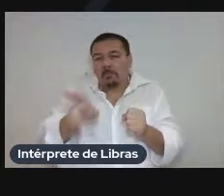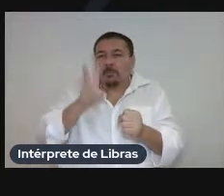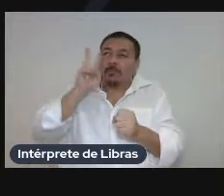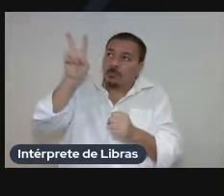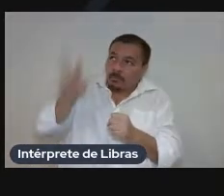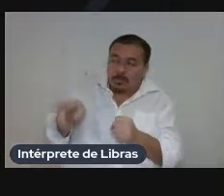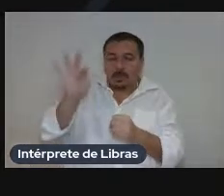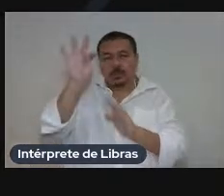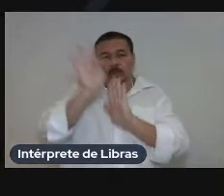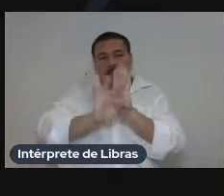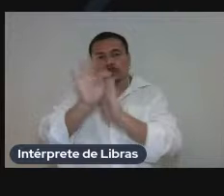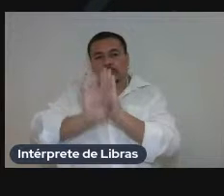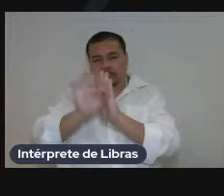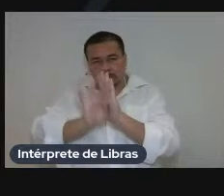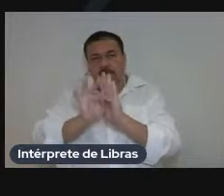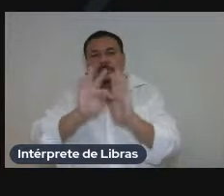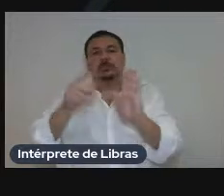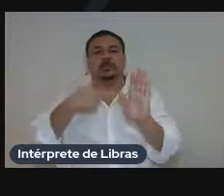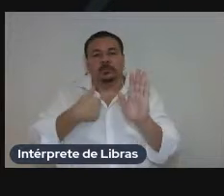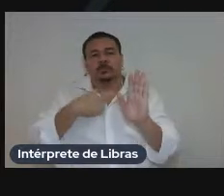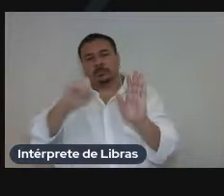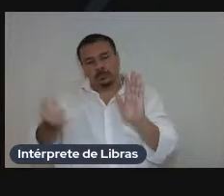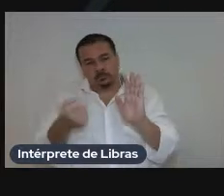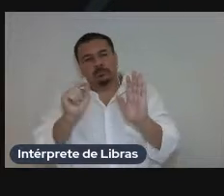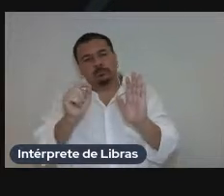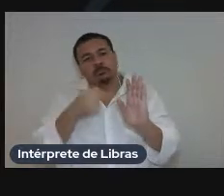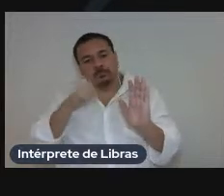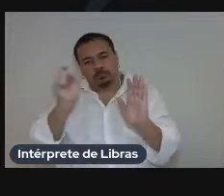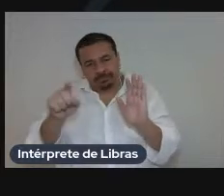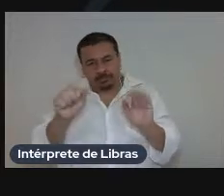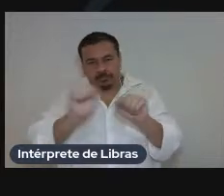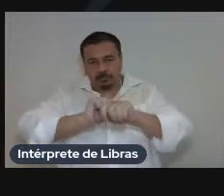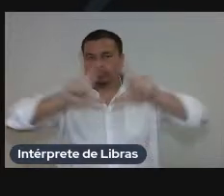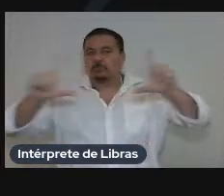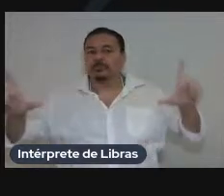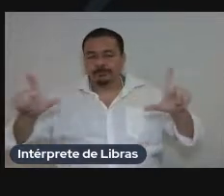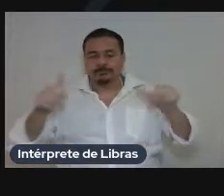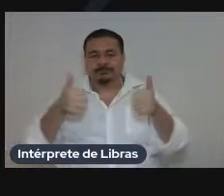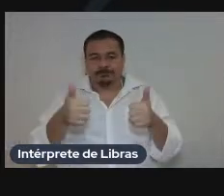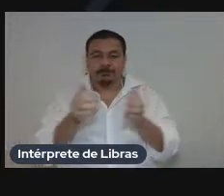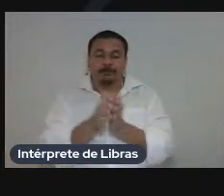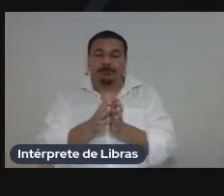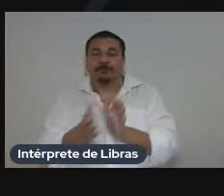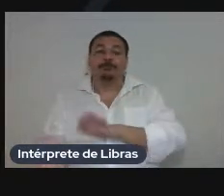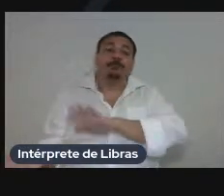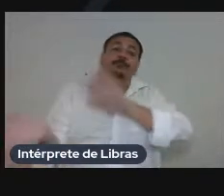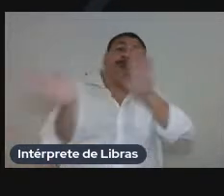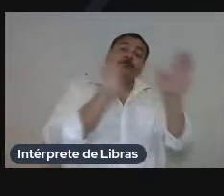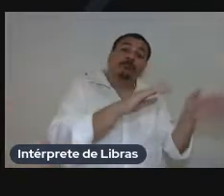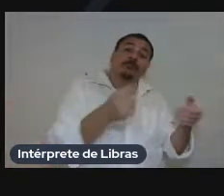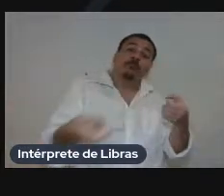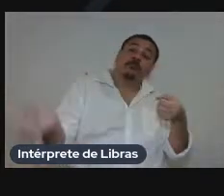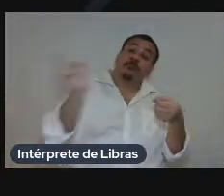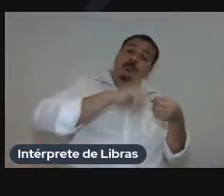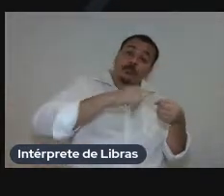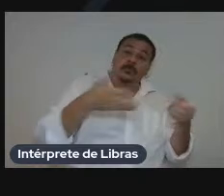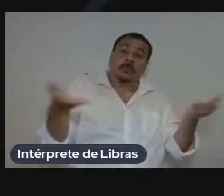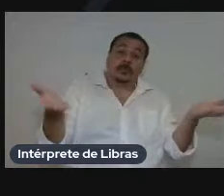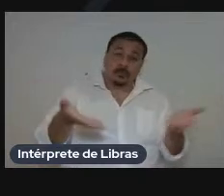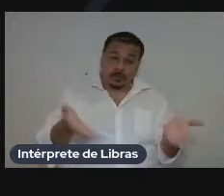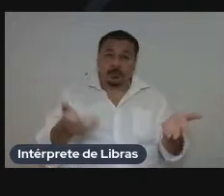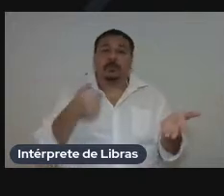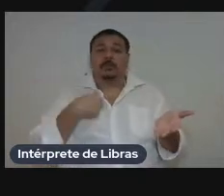nos links para as entradas bom voltando agora ao ao